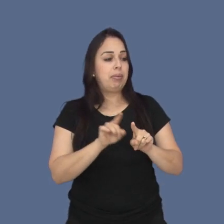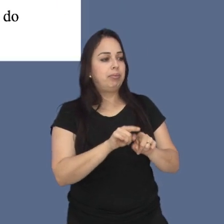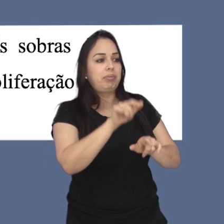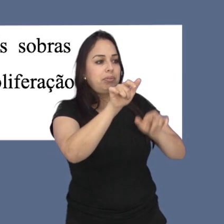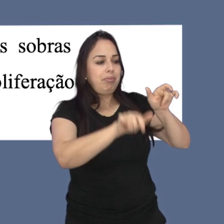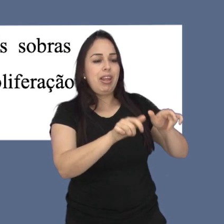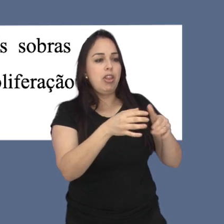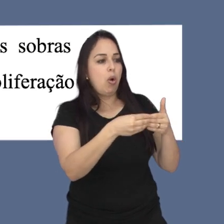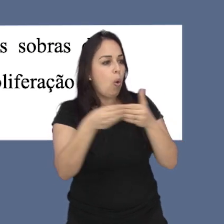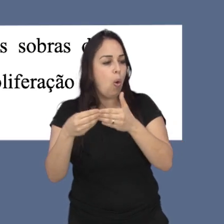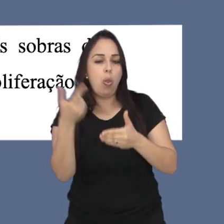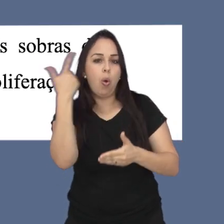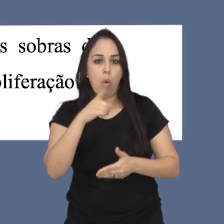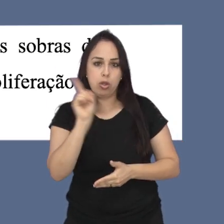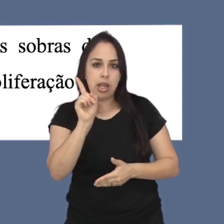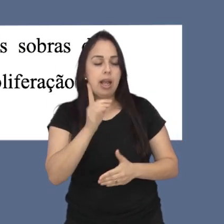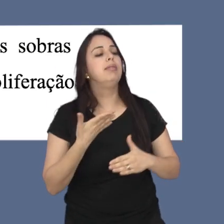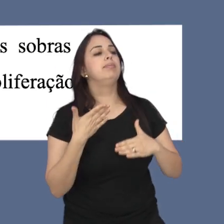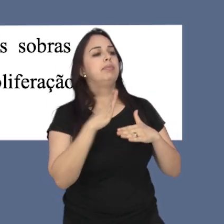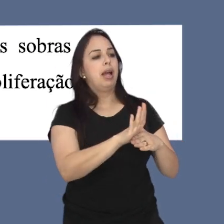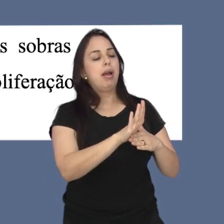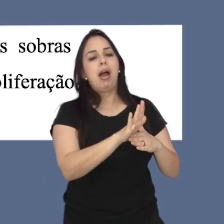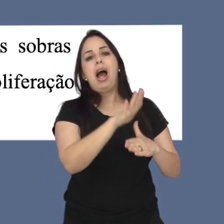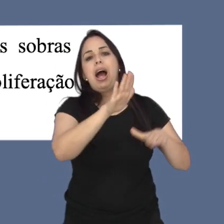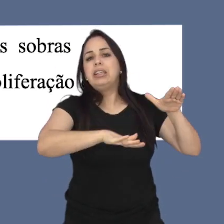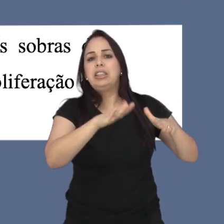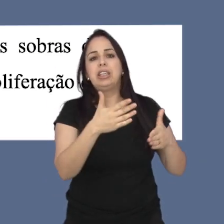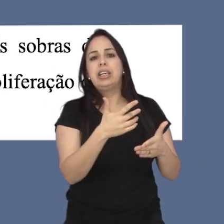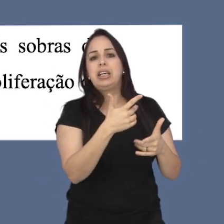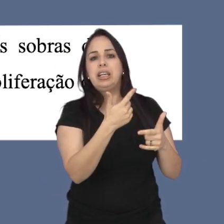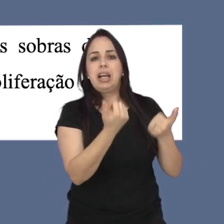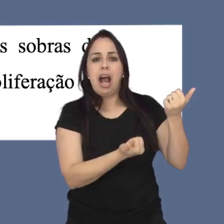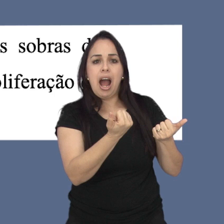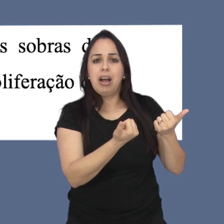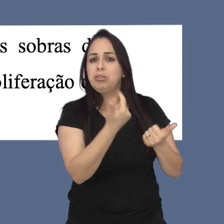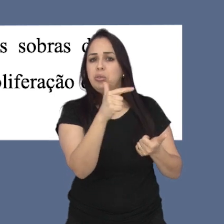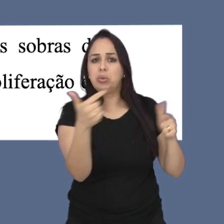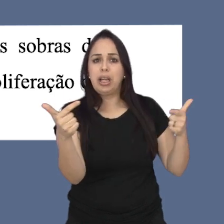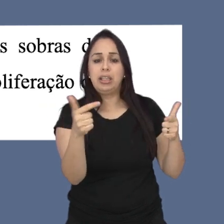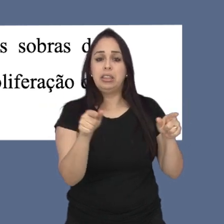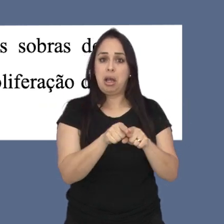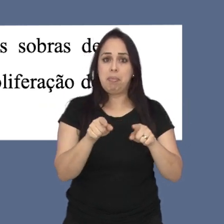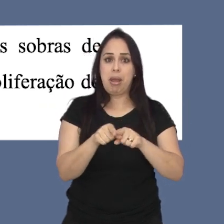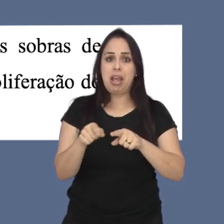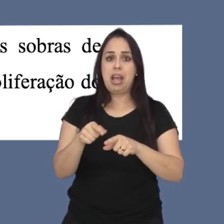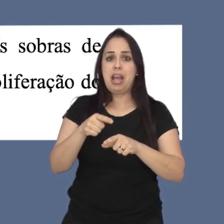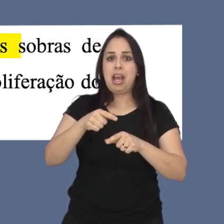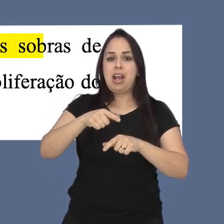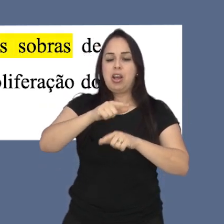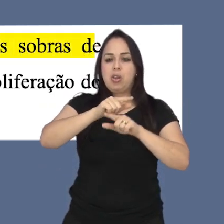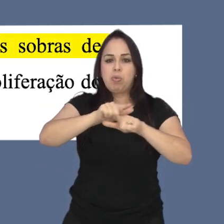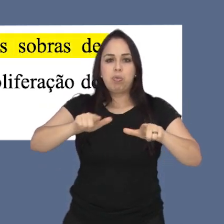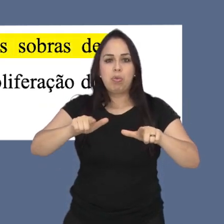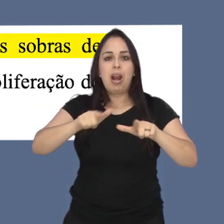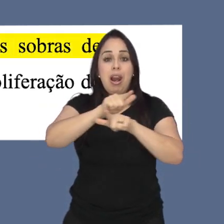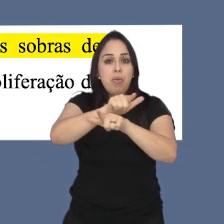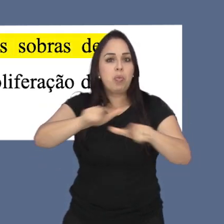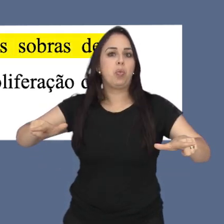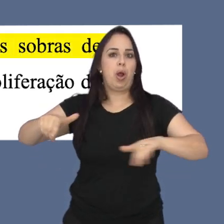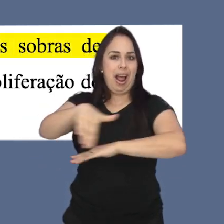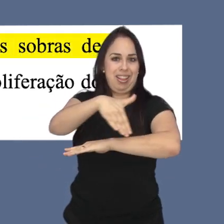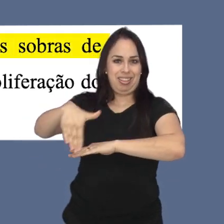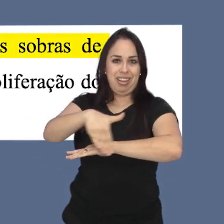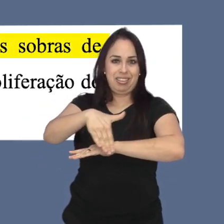também ajudar os cidadãos que não conseguem levar esses entulhos porque não possuem carro. Além de diminuir a quantidade de